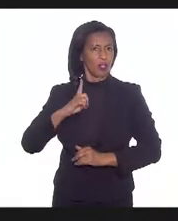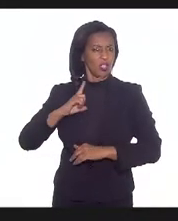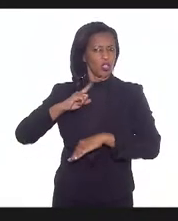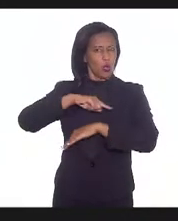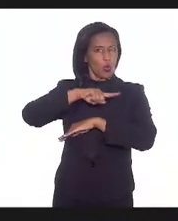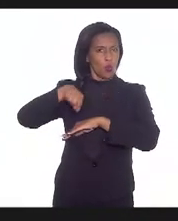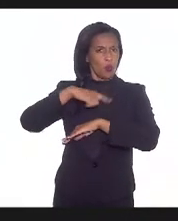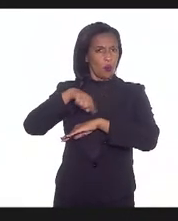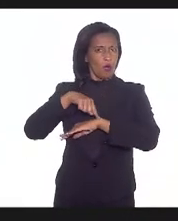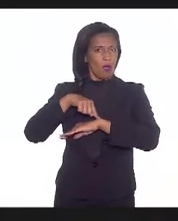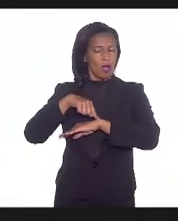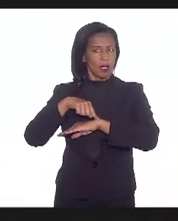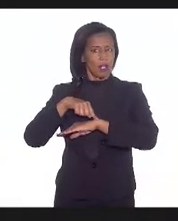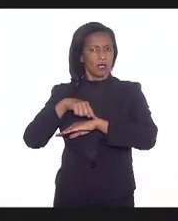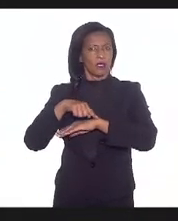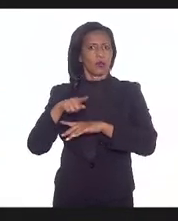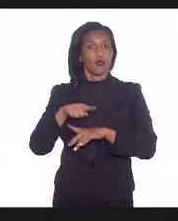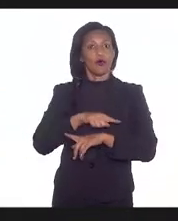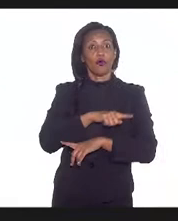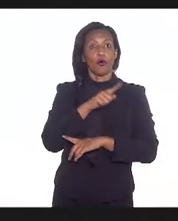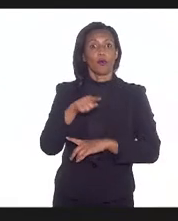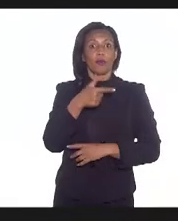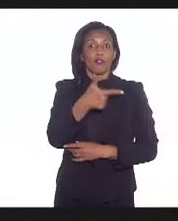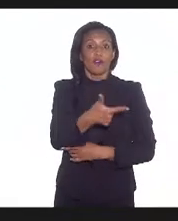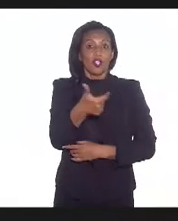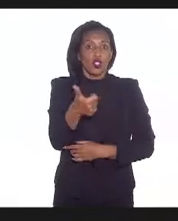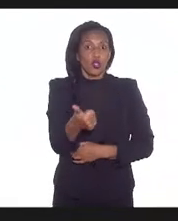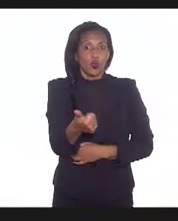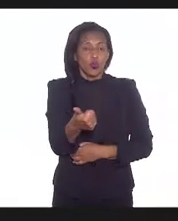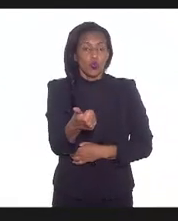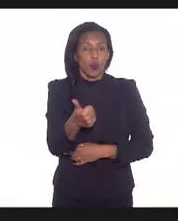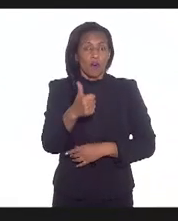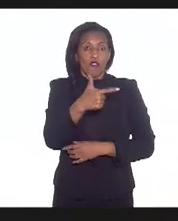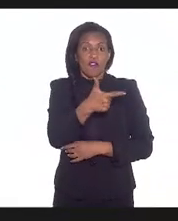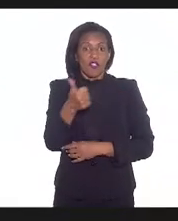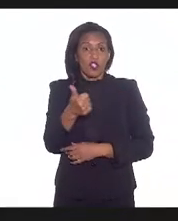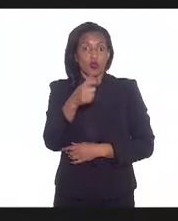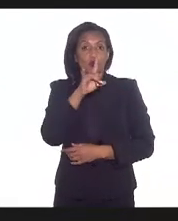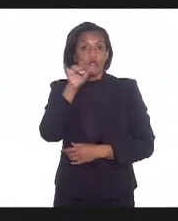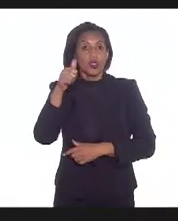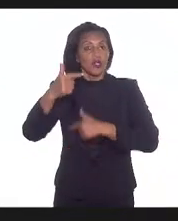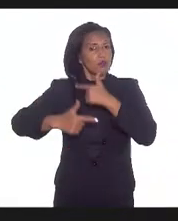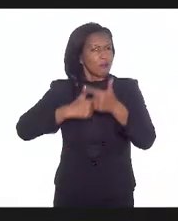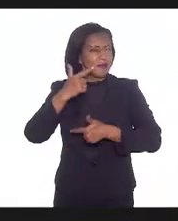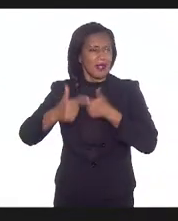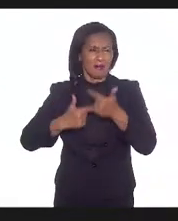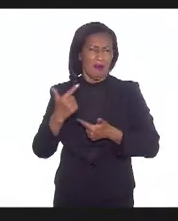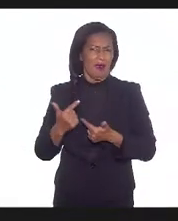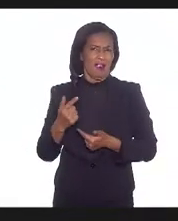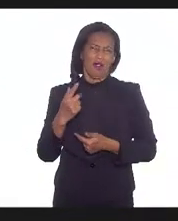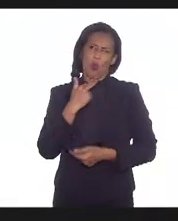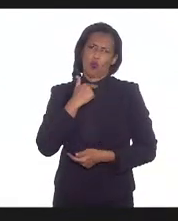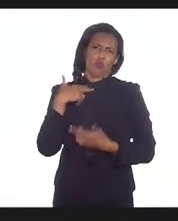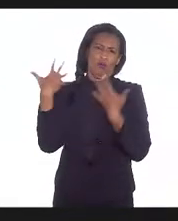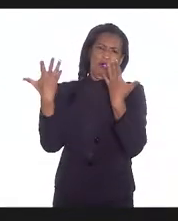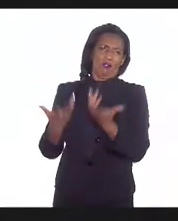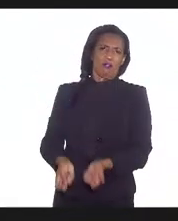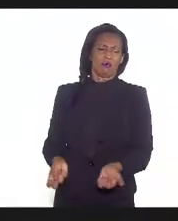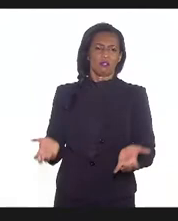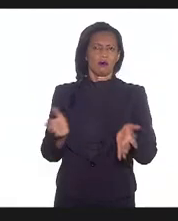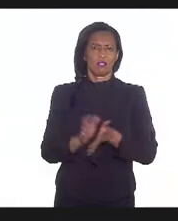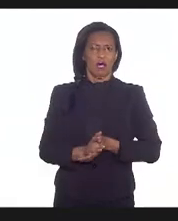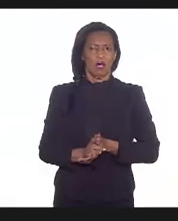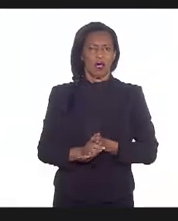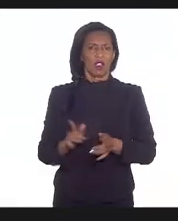passaram a fazer 21, mais 21 dias de trabalho. Isso é inadmissível e não é